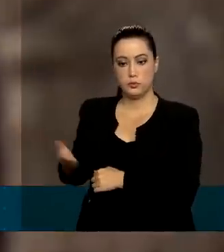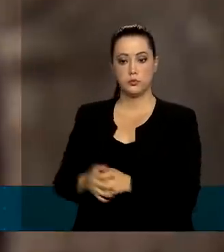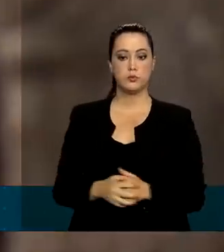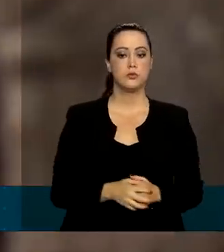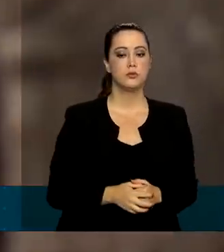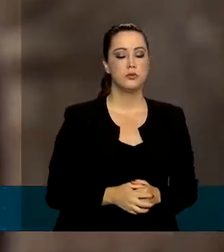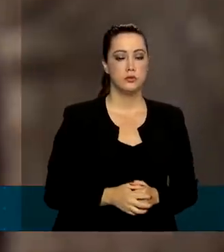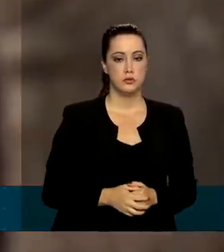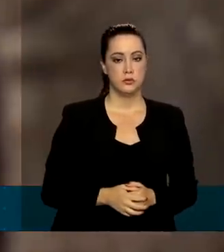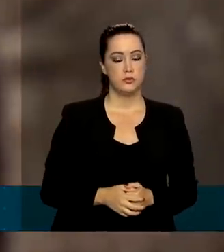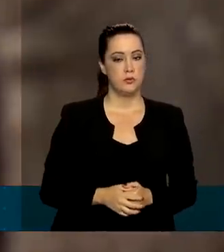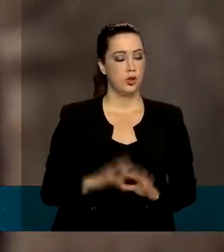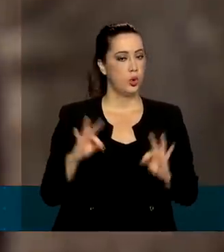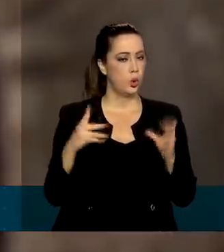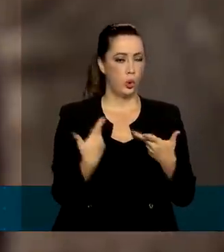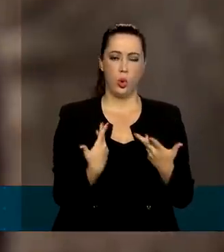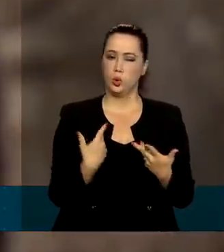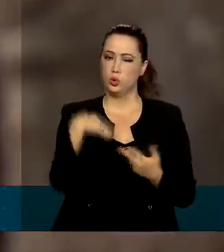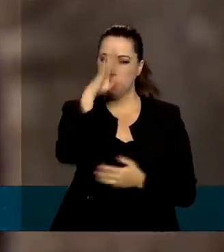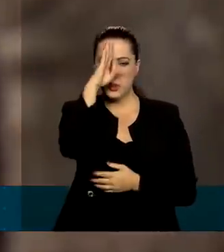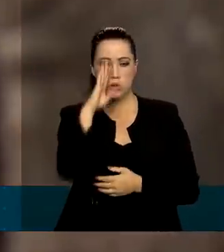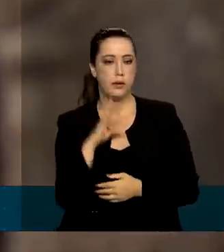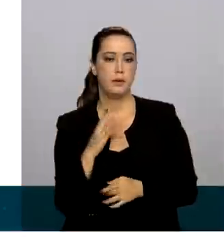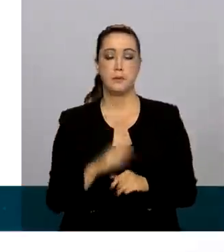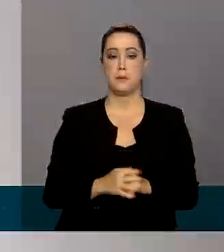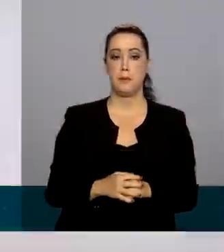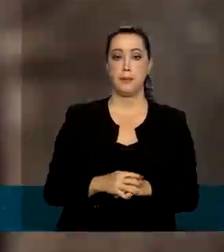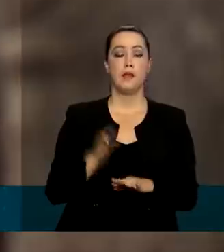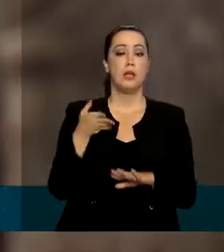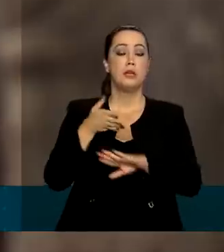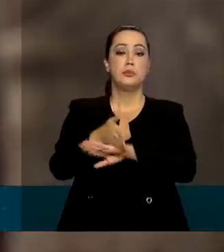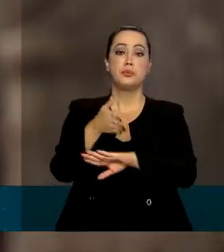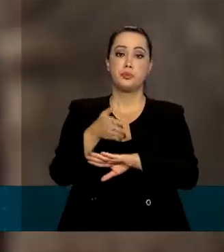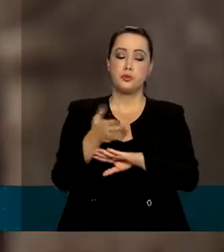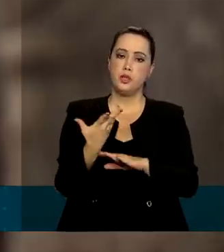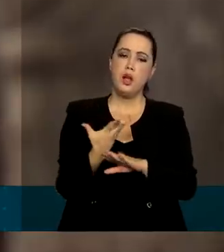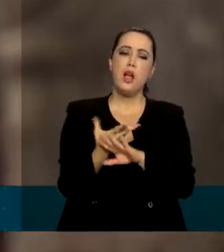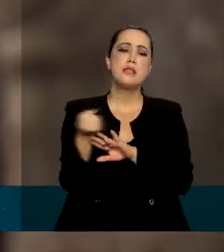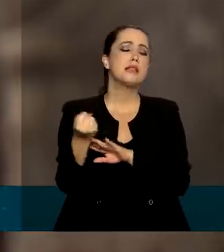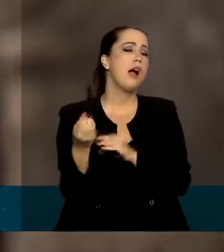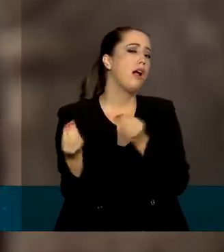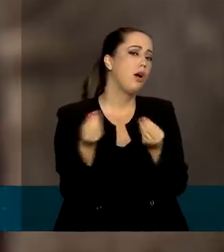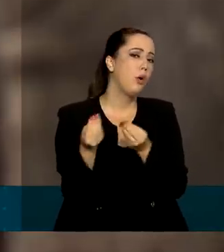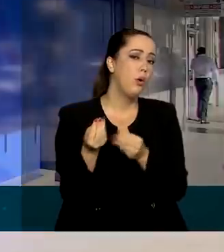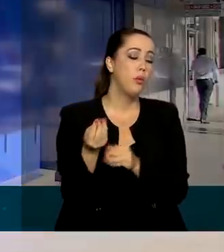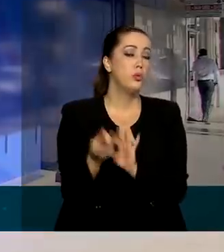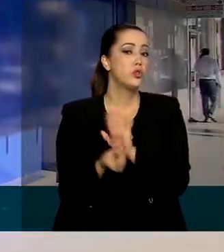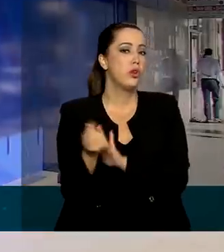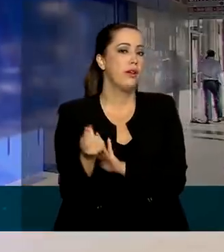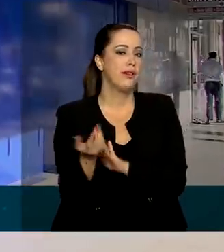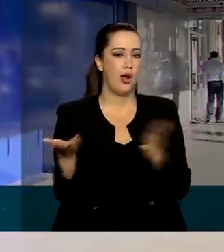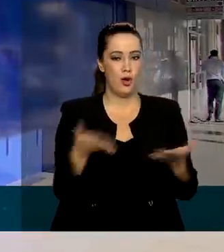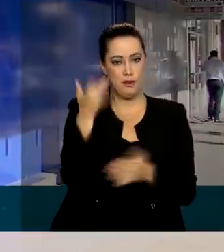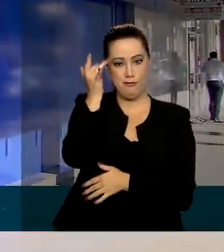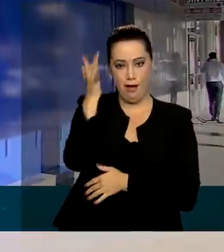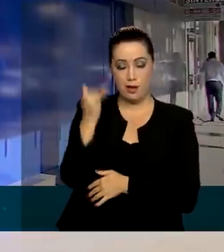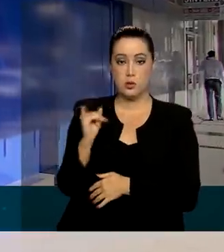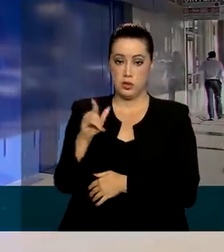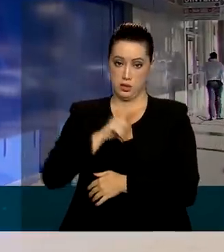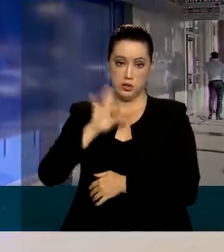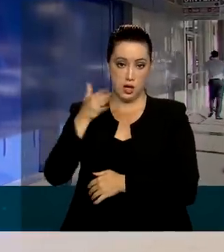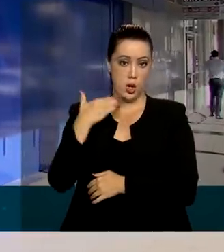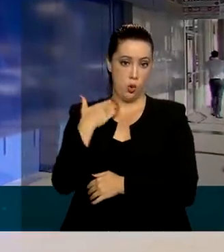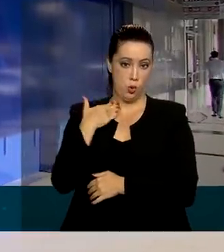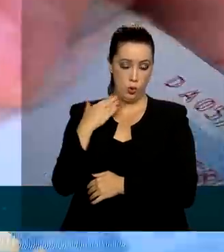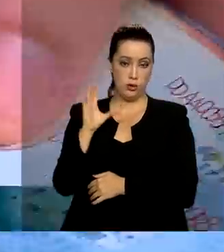.br, totalmente de graça. E o acesso ao dinheiro foi facilitado. Quem tem conta na Caixa